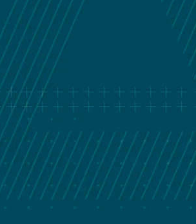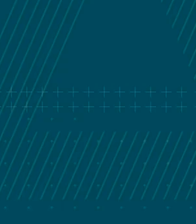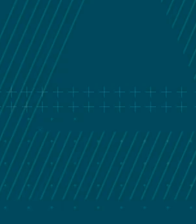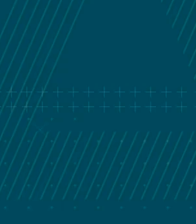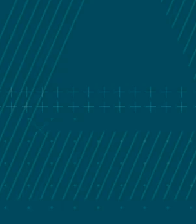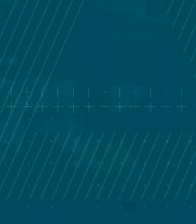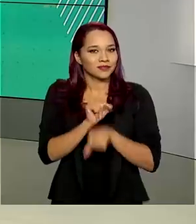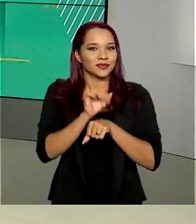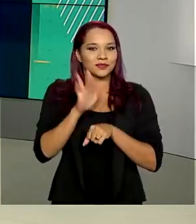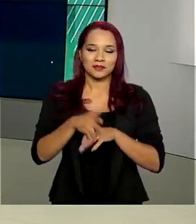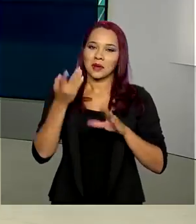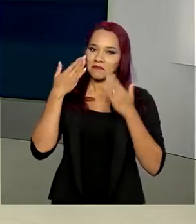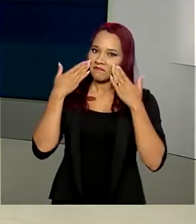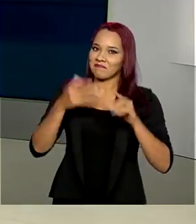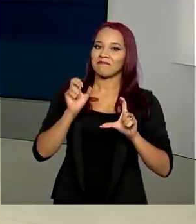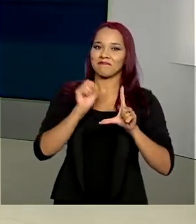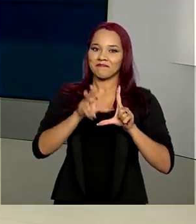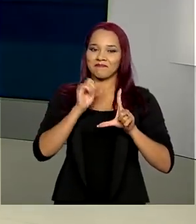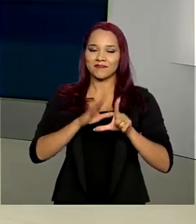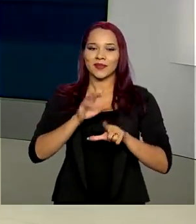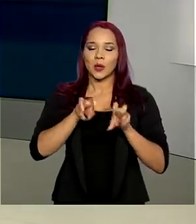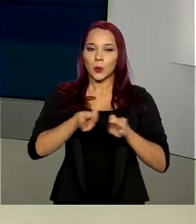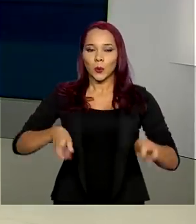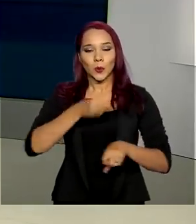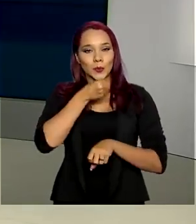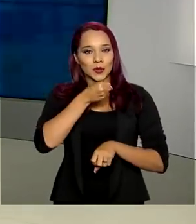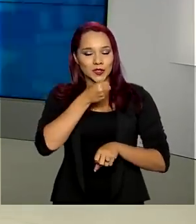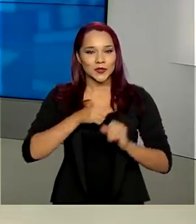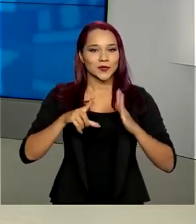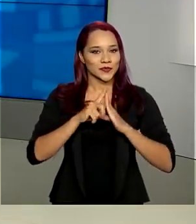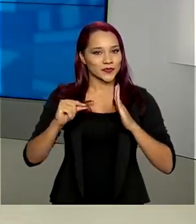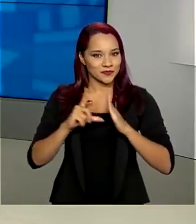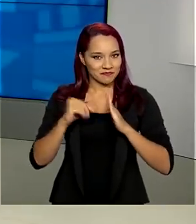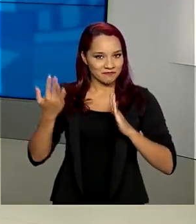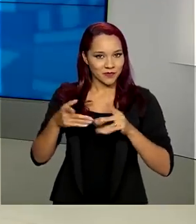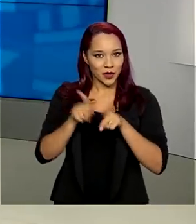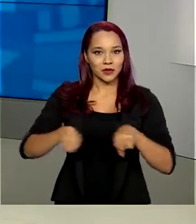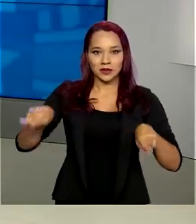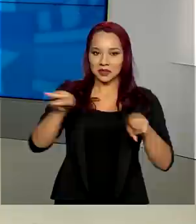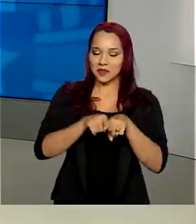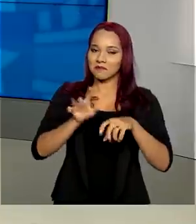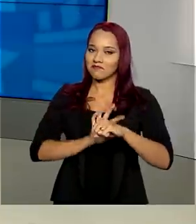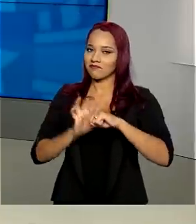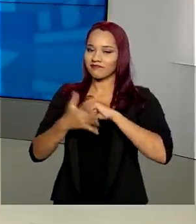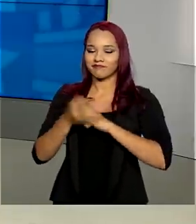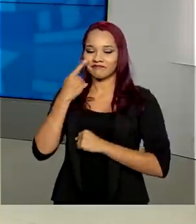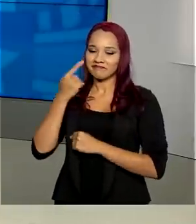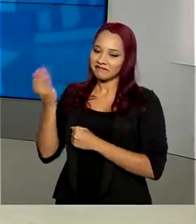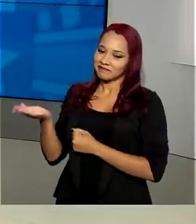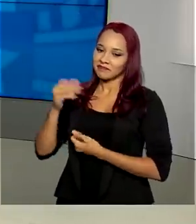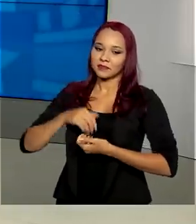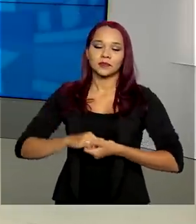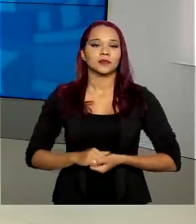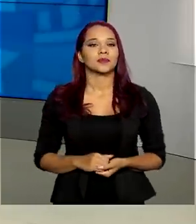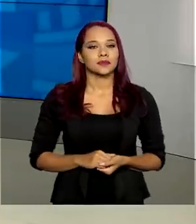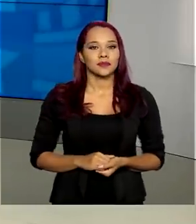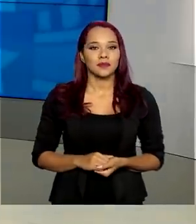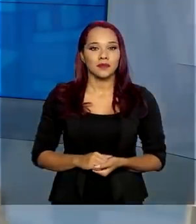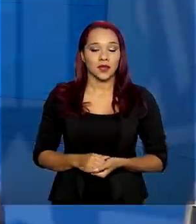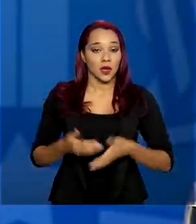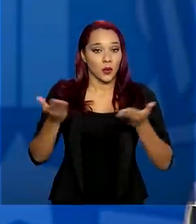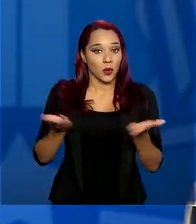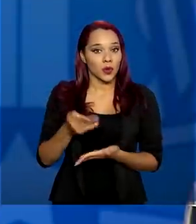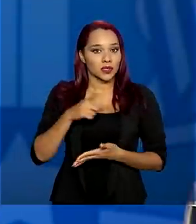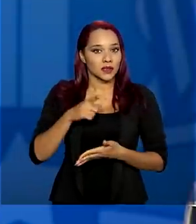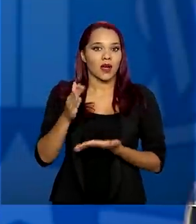... ao vivo coletiva no Palácio do Planalto, com atualizações sobre o coronavírus. Acompanhe. Em reuniões, nós tivemos